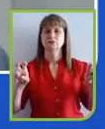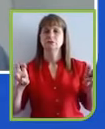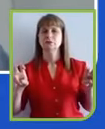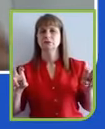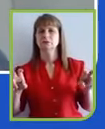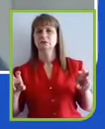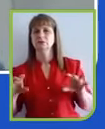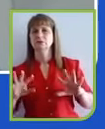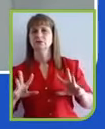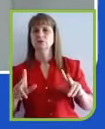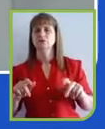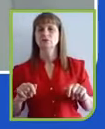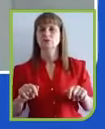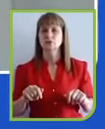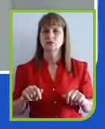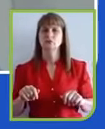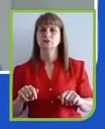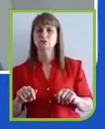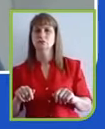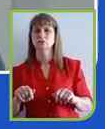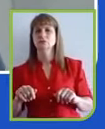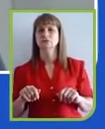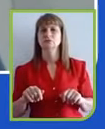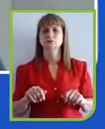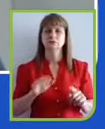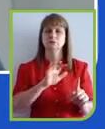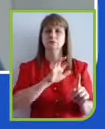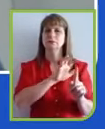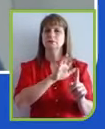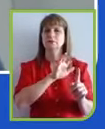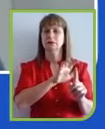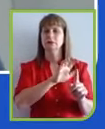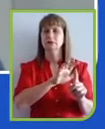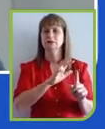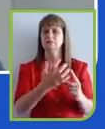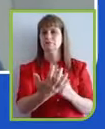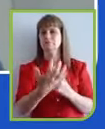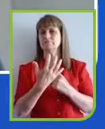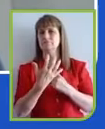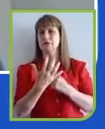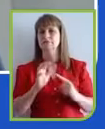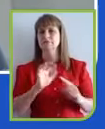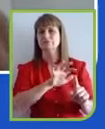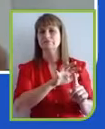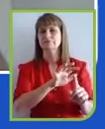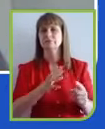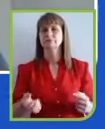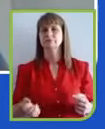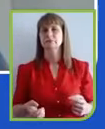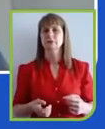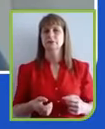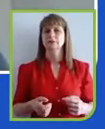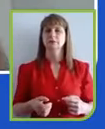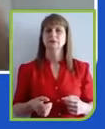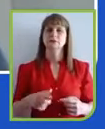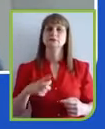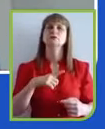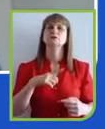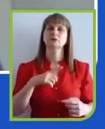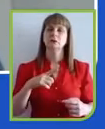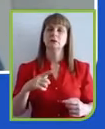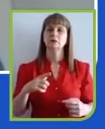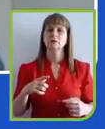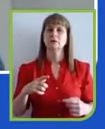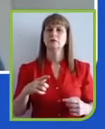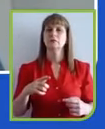sendo impactados e impactando ao mesmo tempo. E, devido a isso, há uma complexidade. Mas as